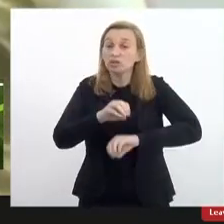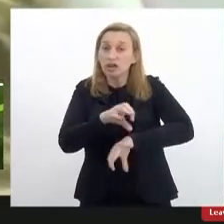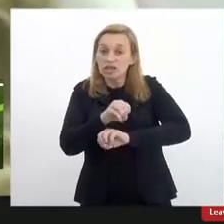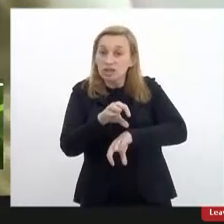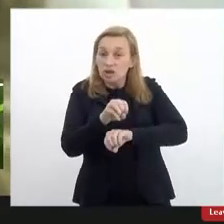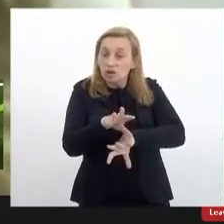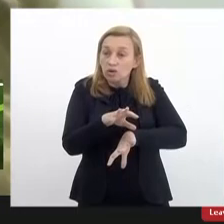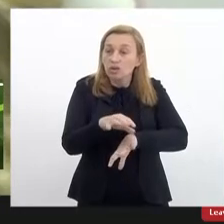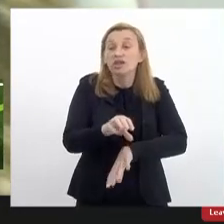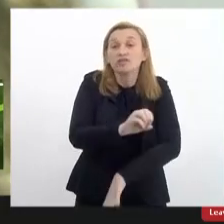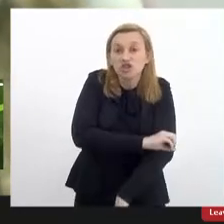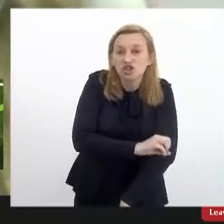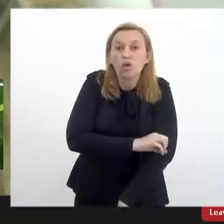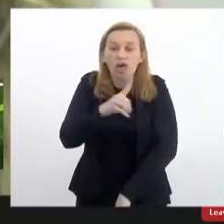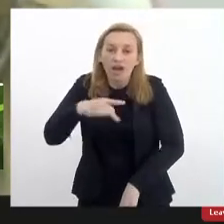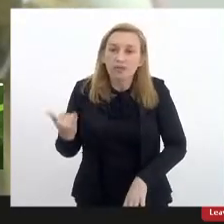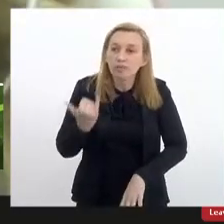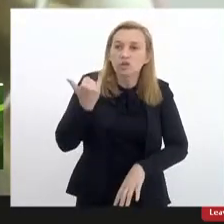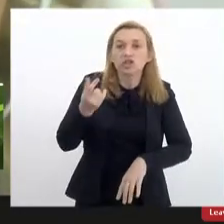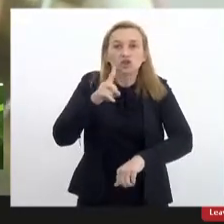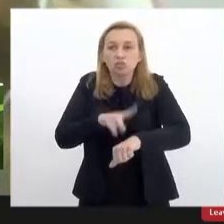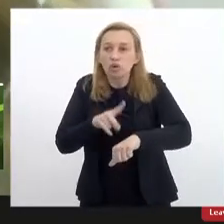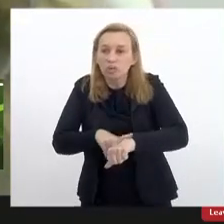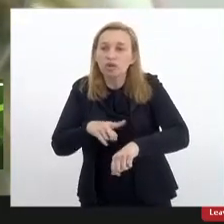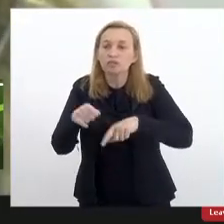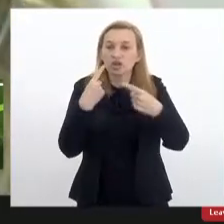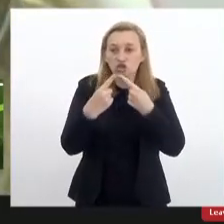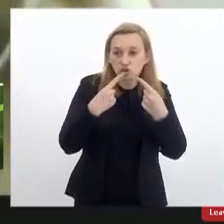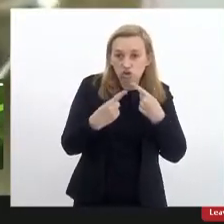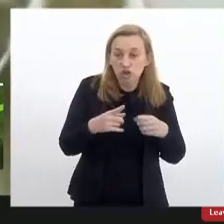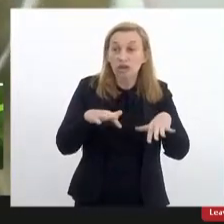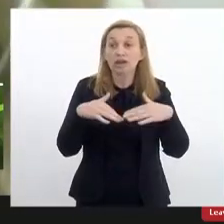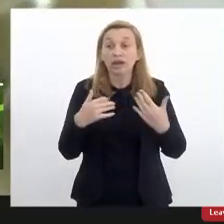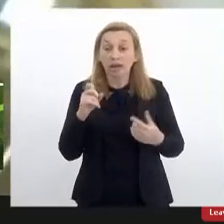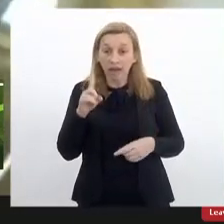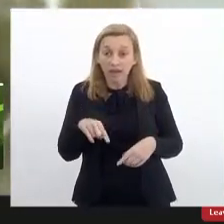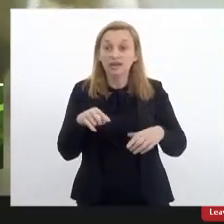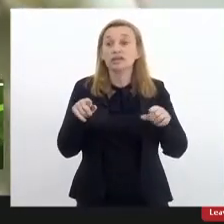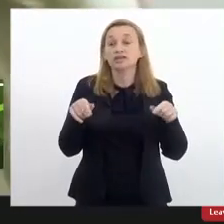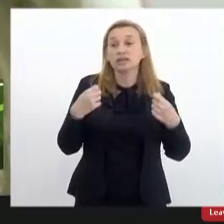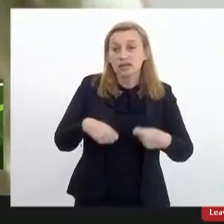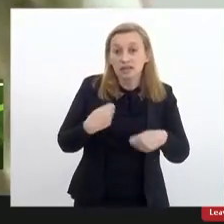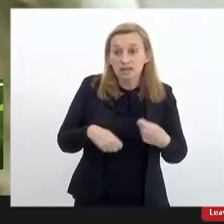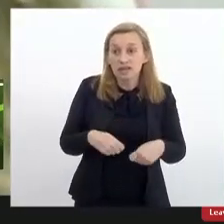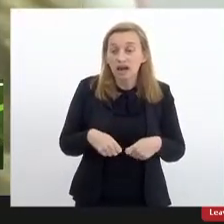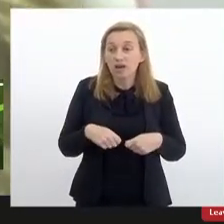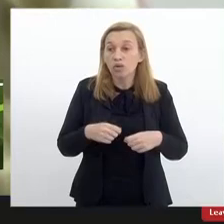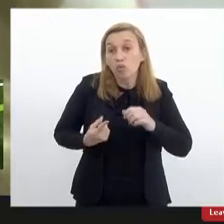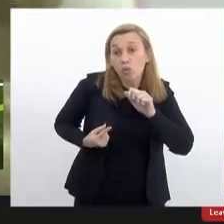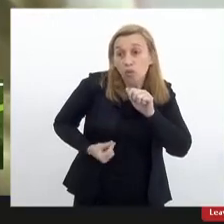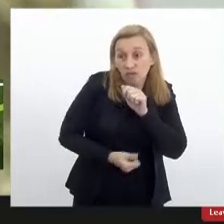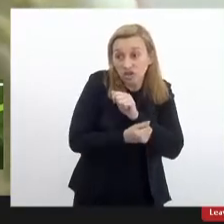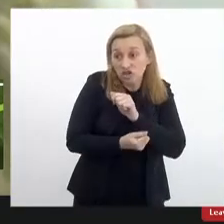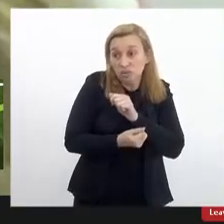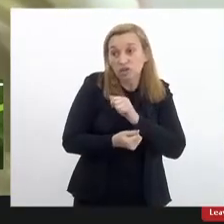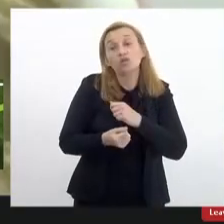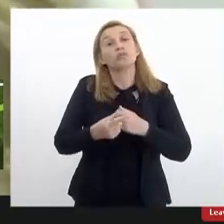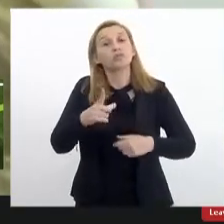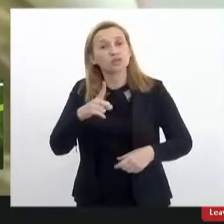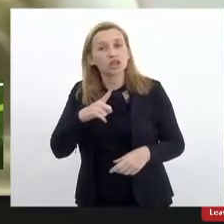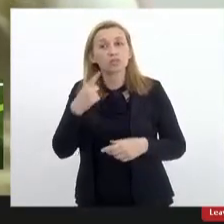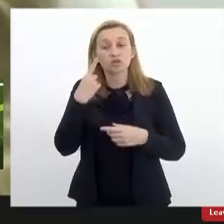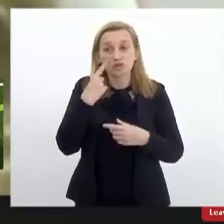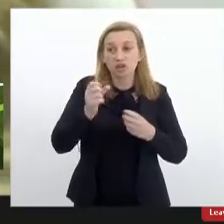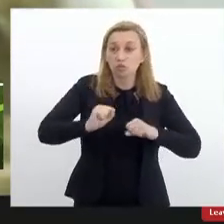infantil é importante ter um momento para discutir isso necessário enfim um investimento como a gente tem feito um